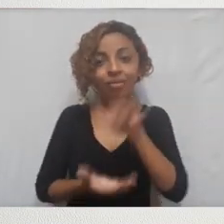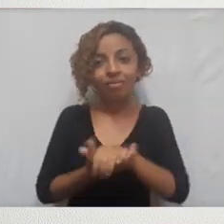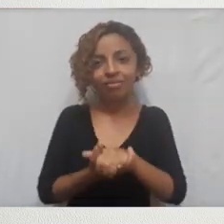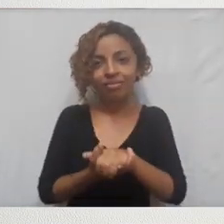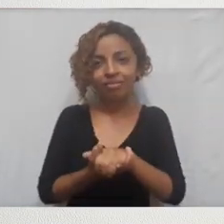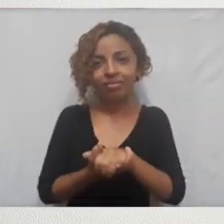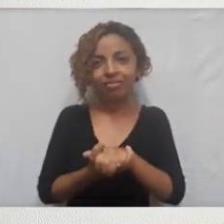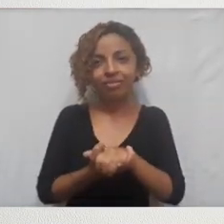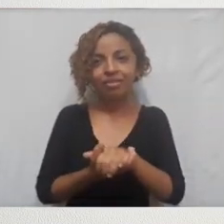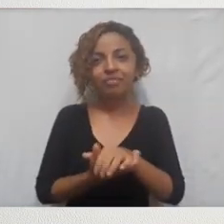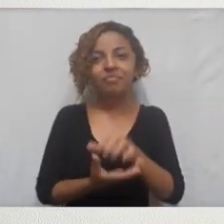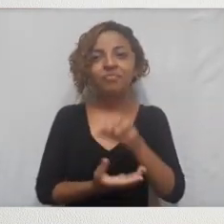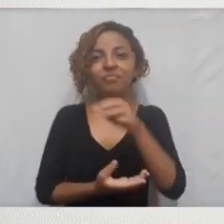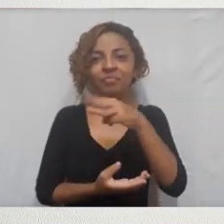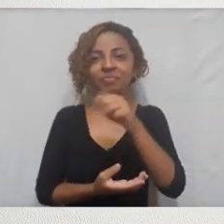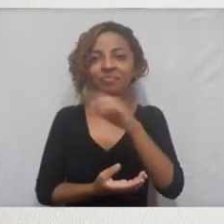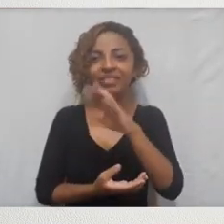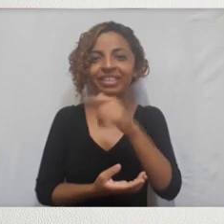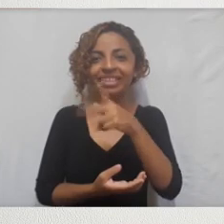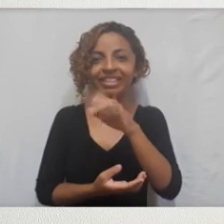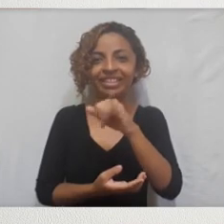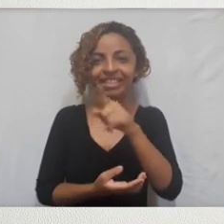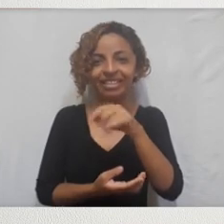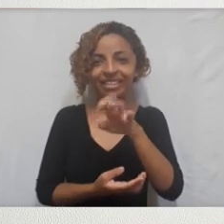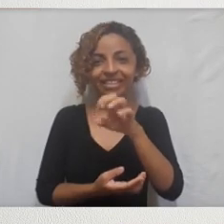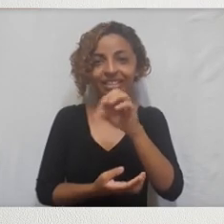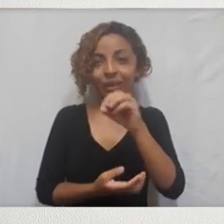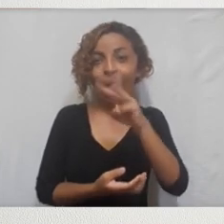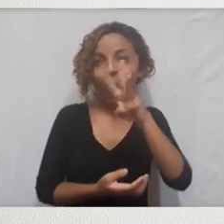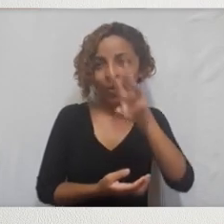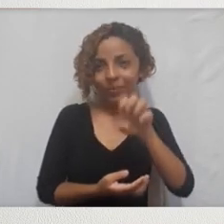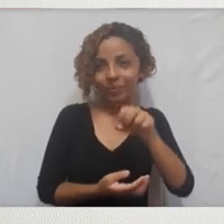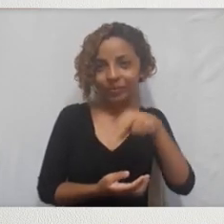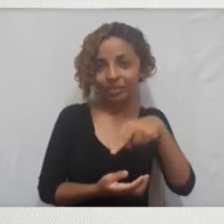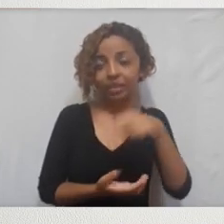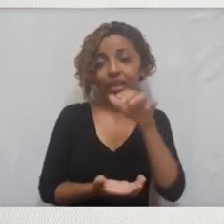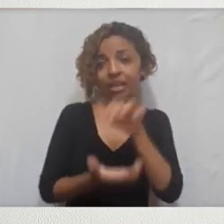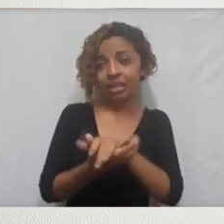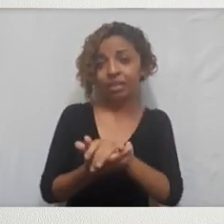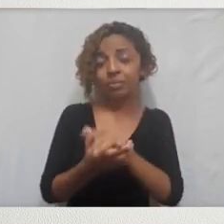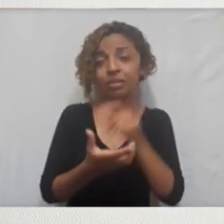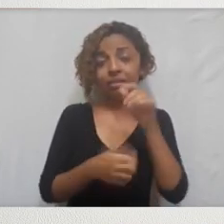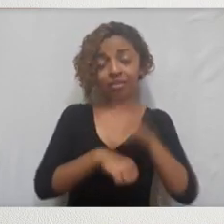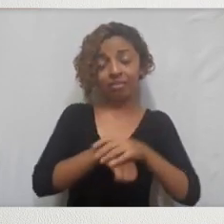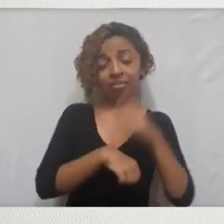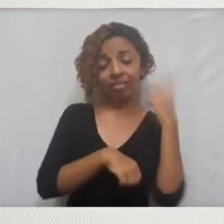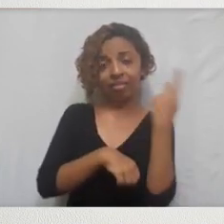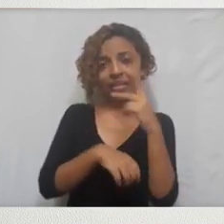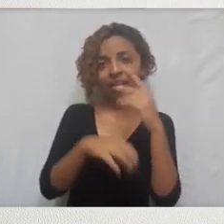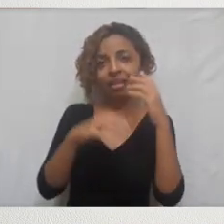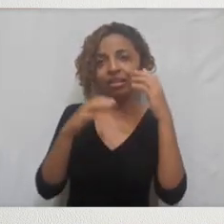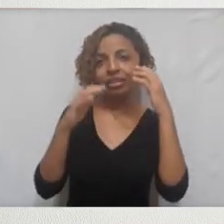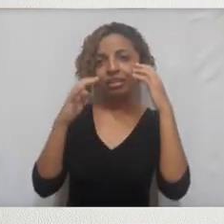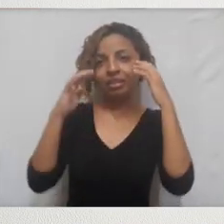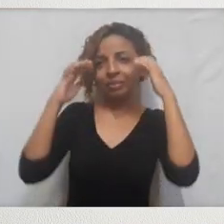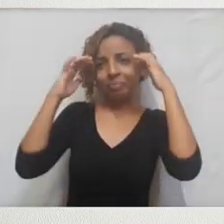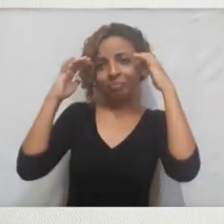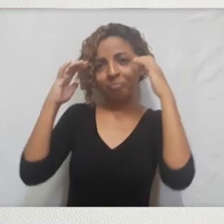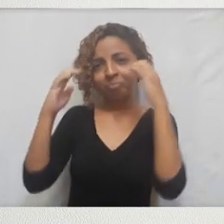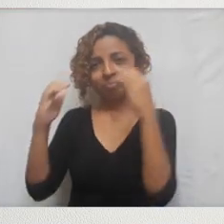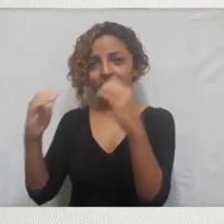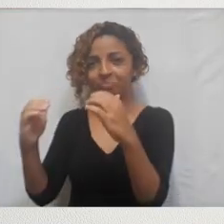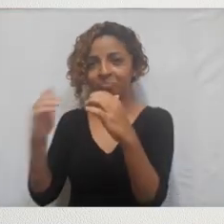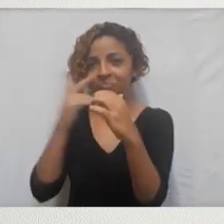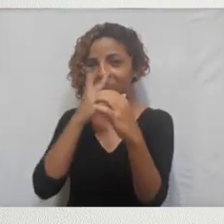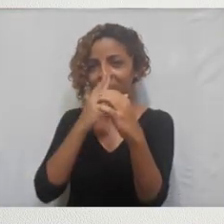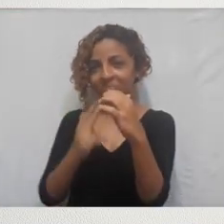casamento. O Oi, ele é um cara que, simplesmente, não respeita. É uma instituição que, todo domingo ele está lá,